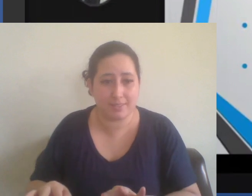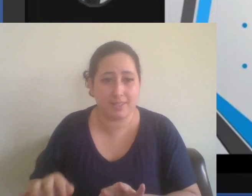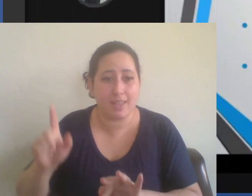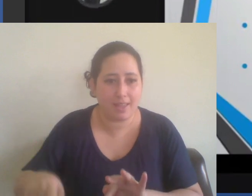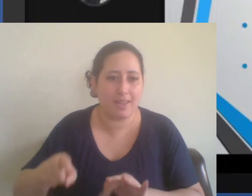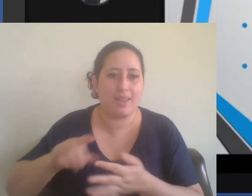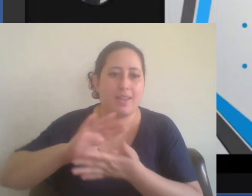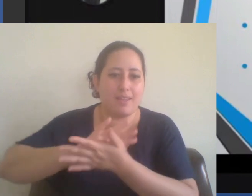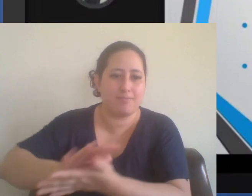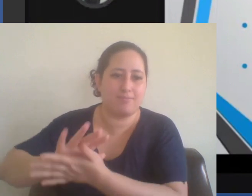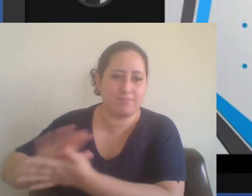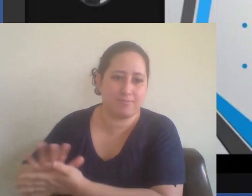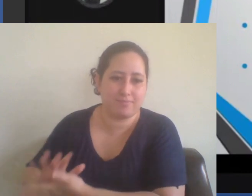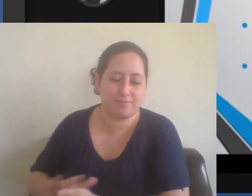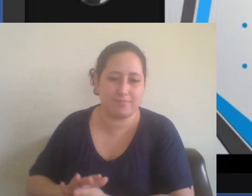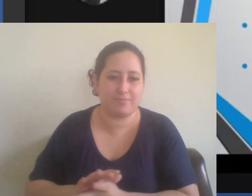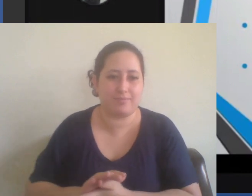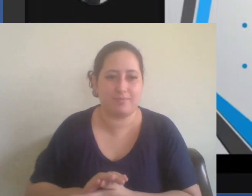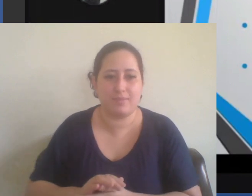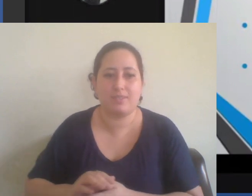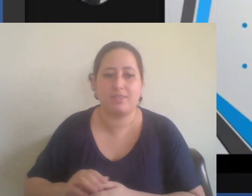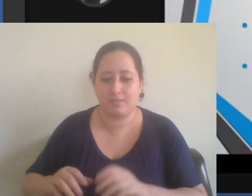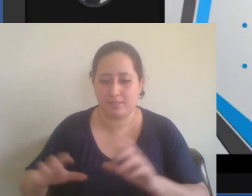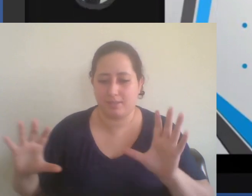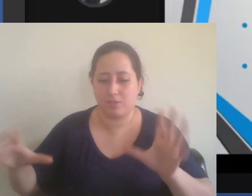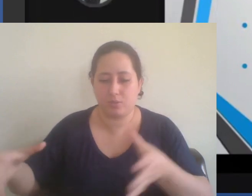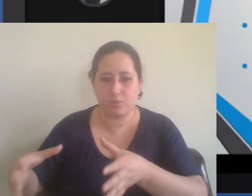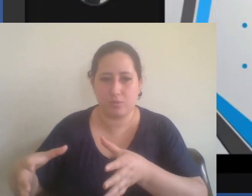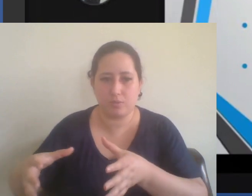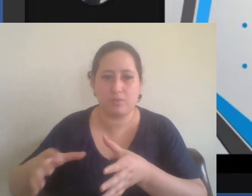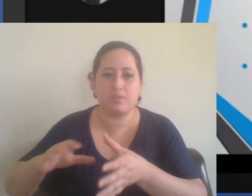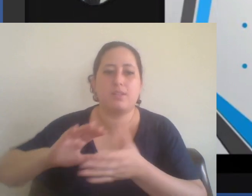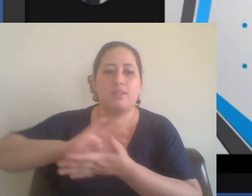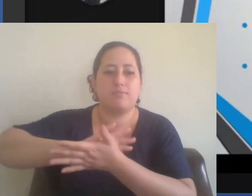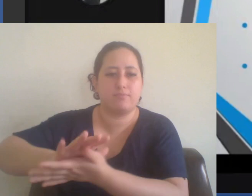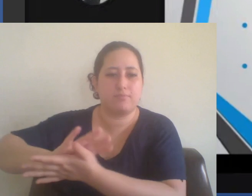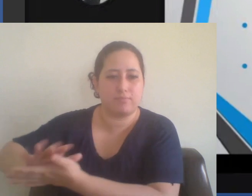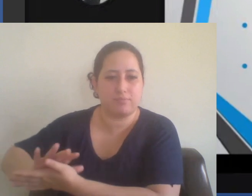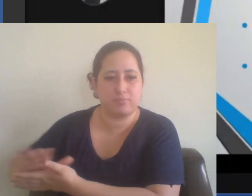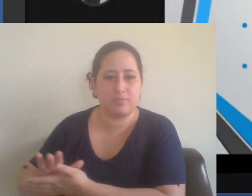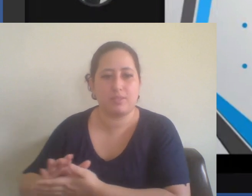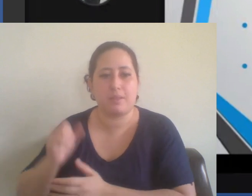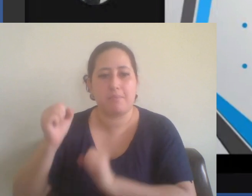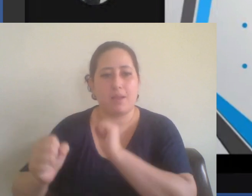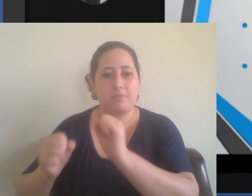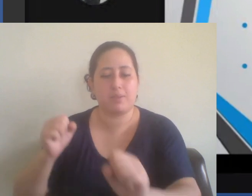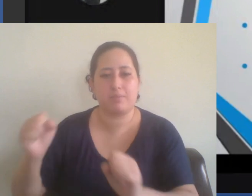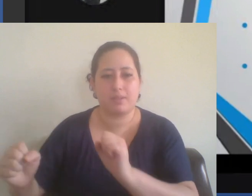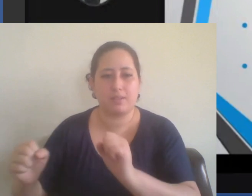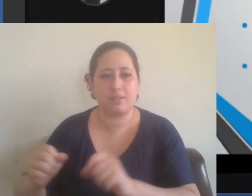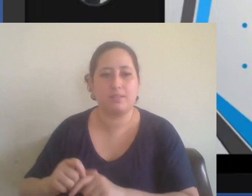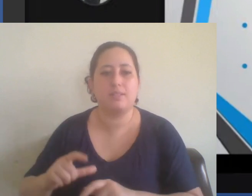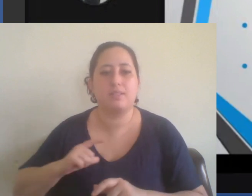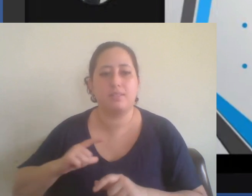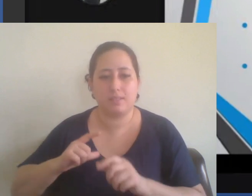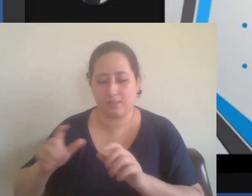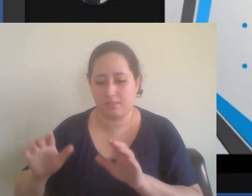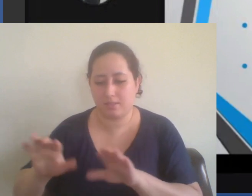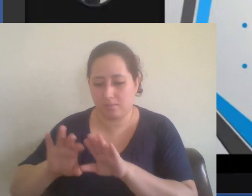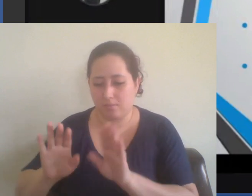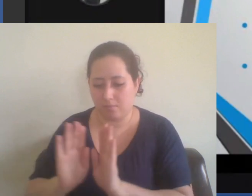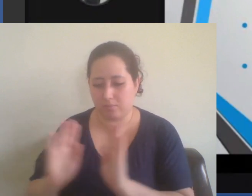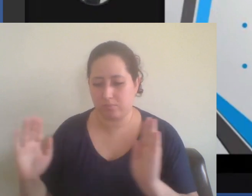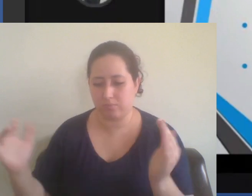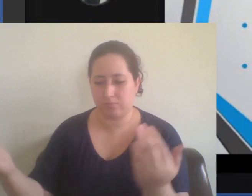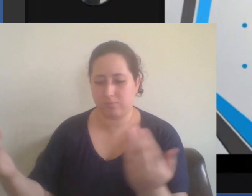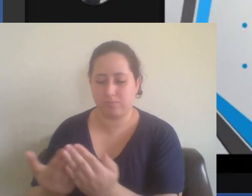dos prisioneiros em massa mediante os gás letal do